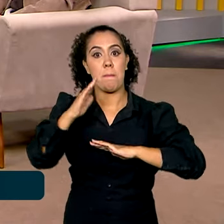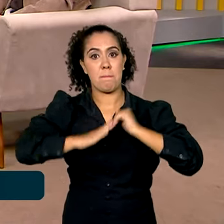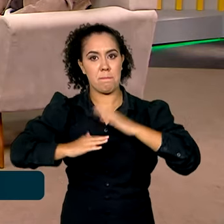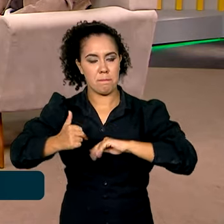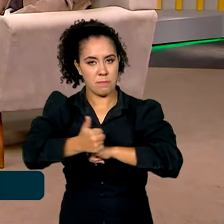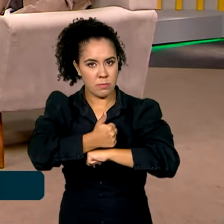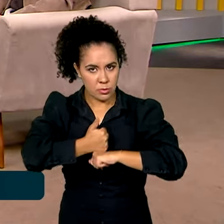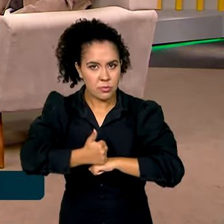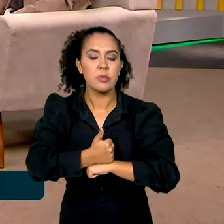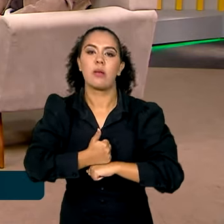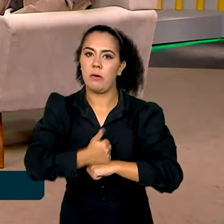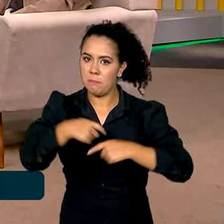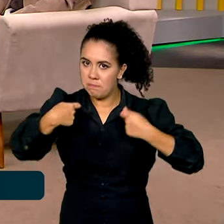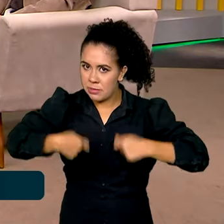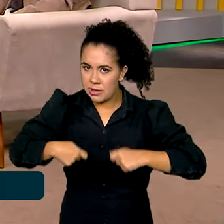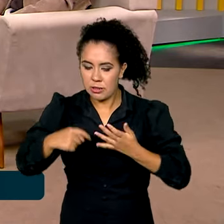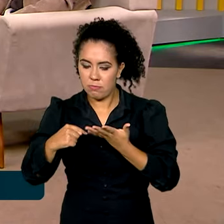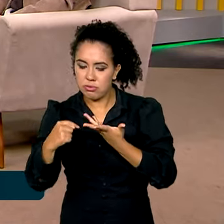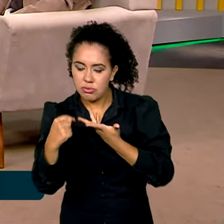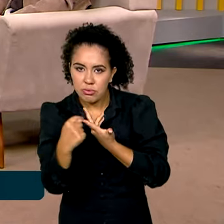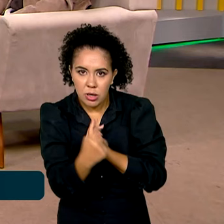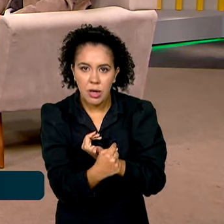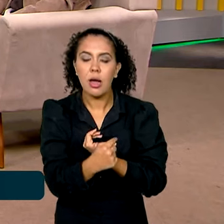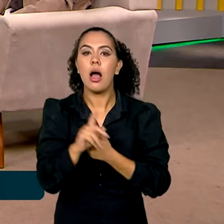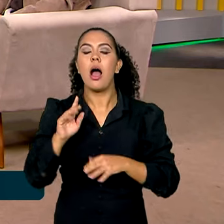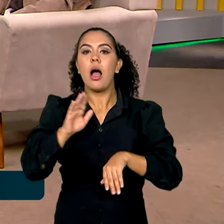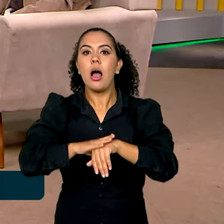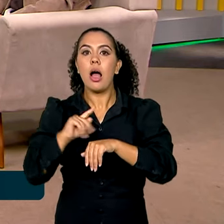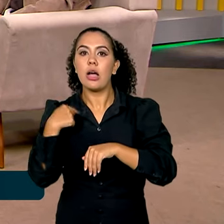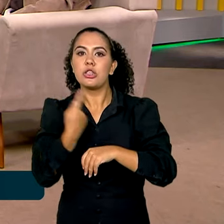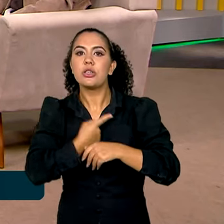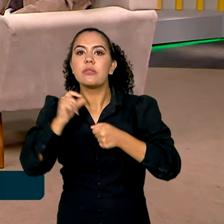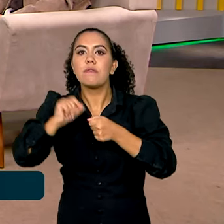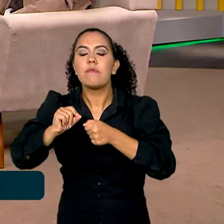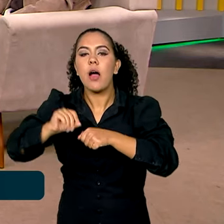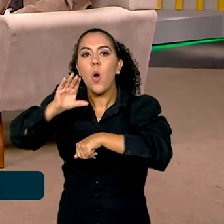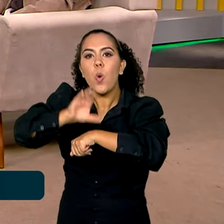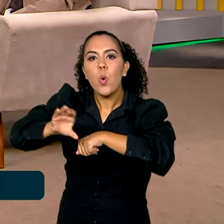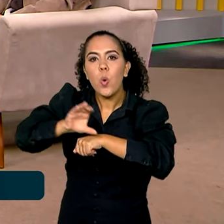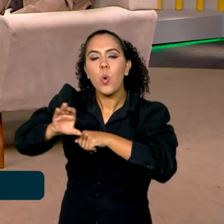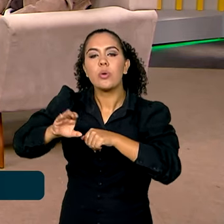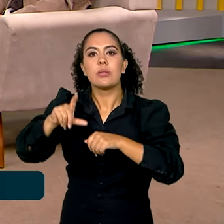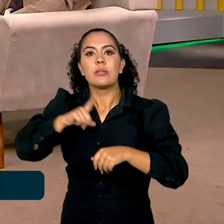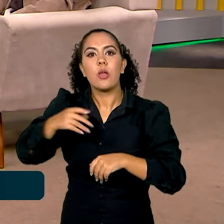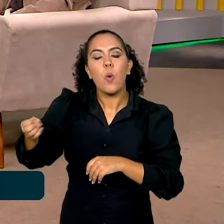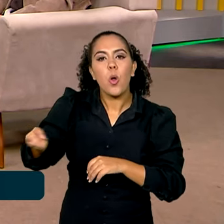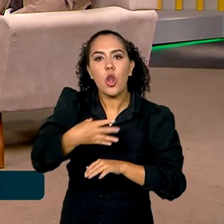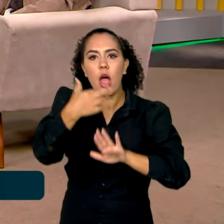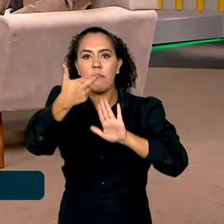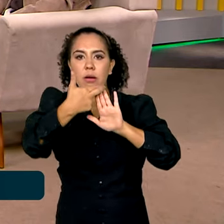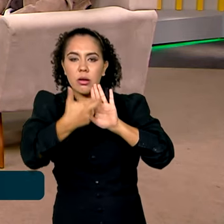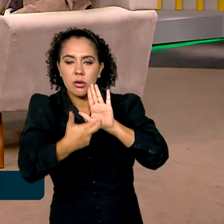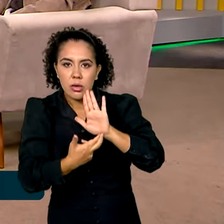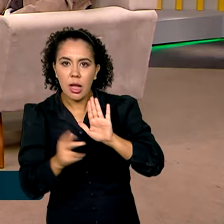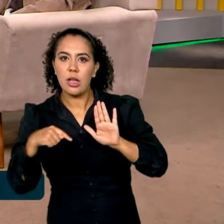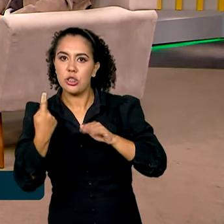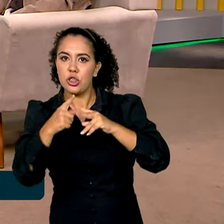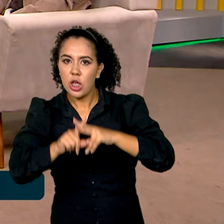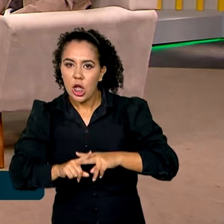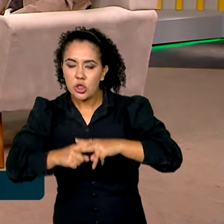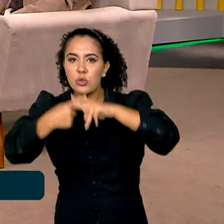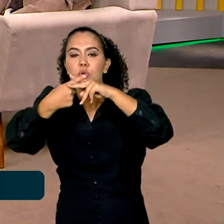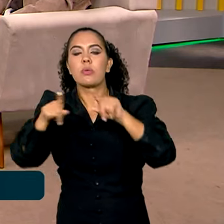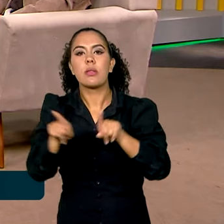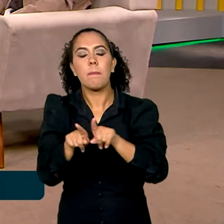desenvolvemos na formação uma nova doutrina, realiamos a doutrina de formação,